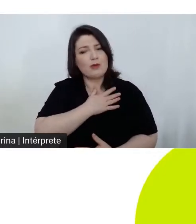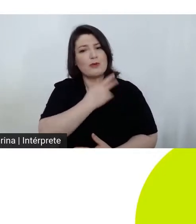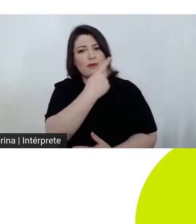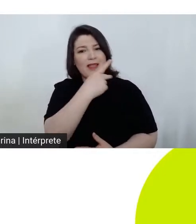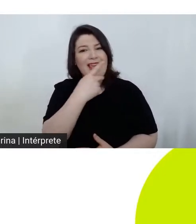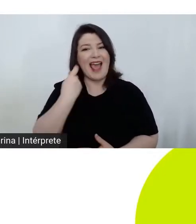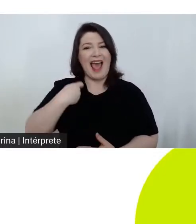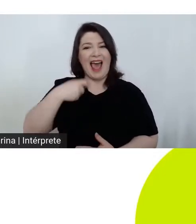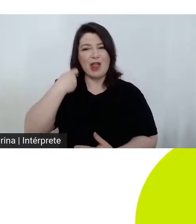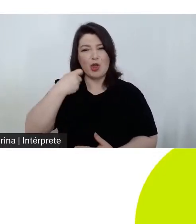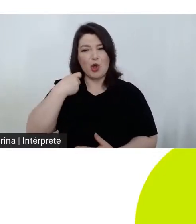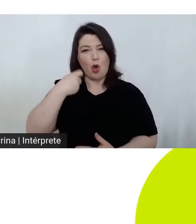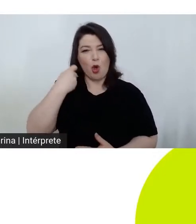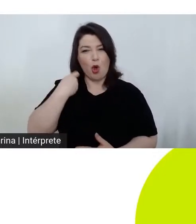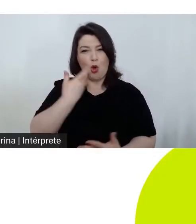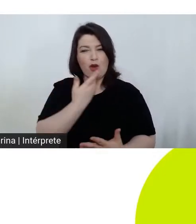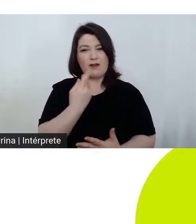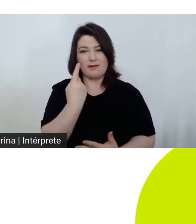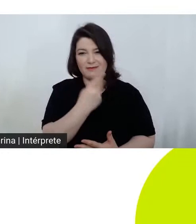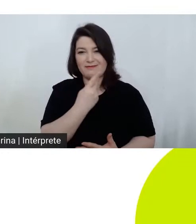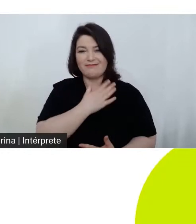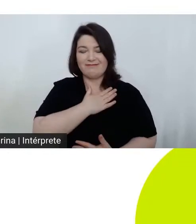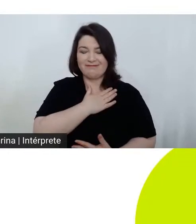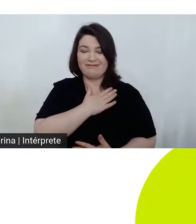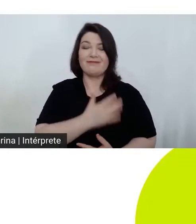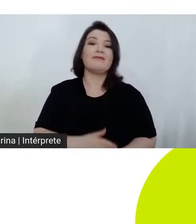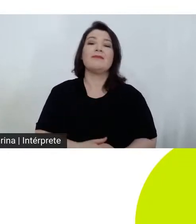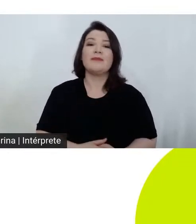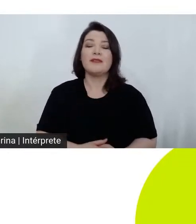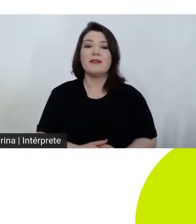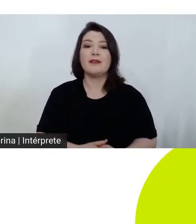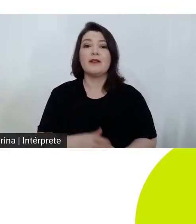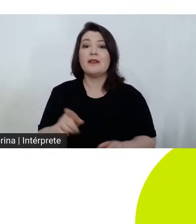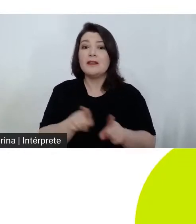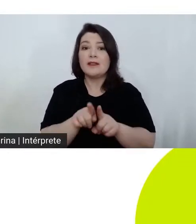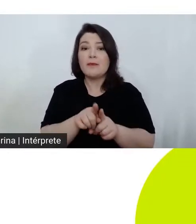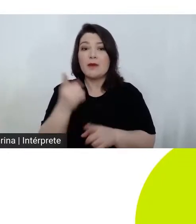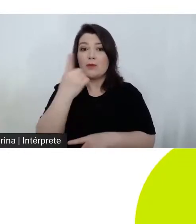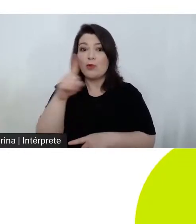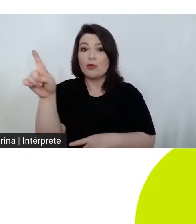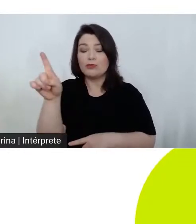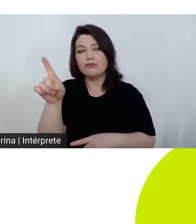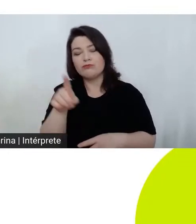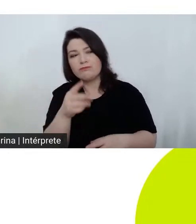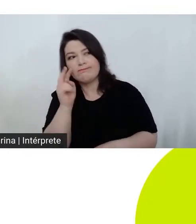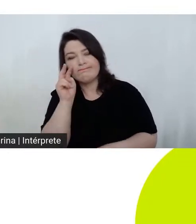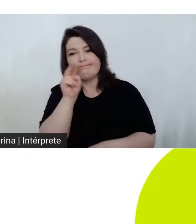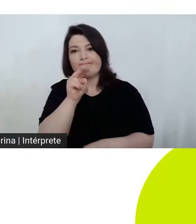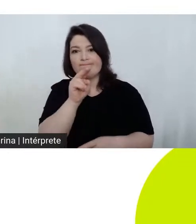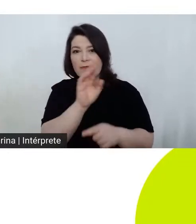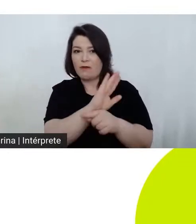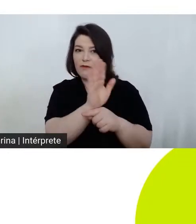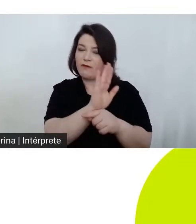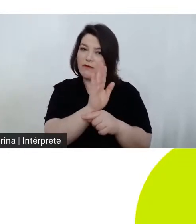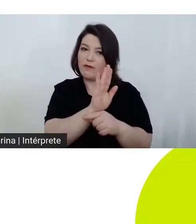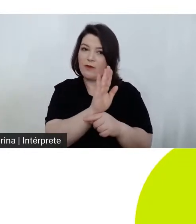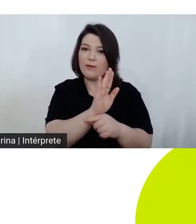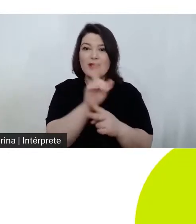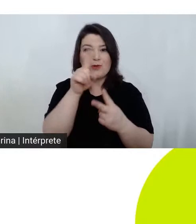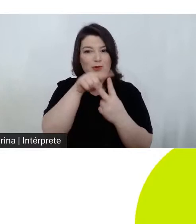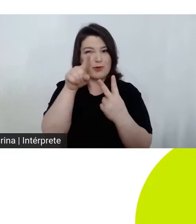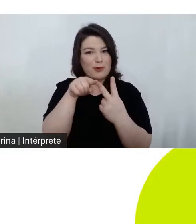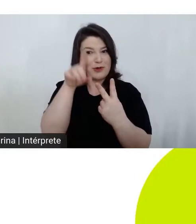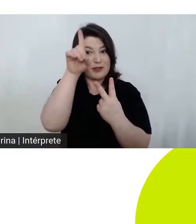aqui neste papel e por último do ponto de vista estético eu diria que os irmãos Safdie